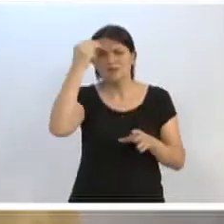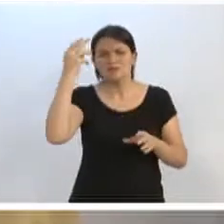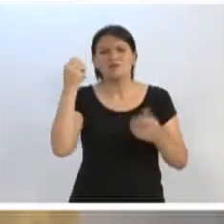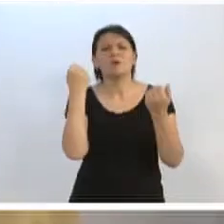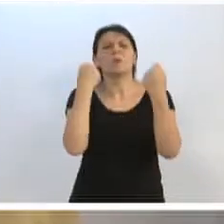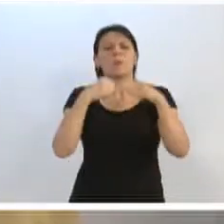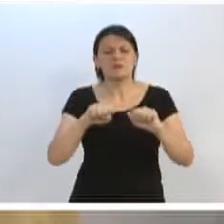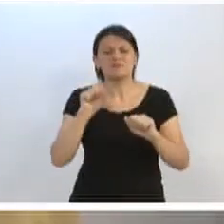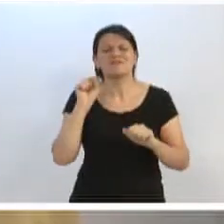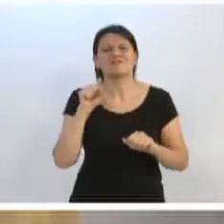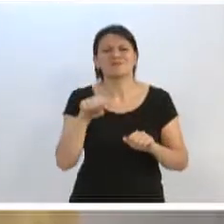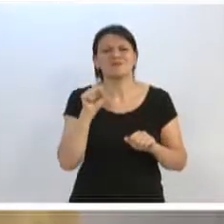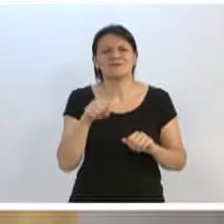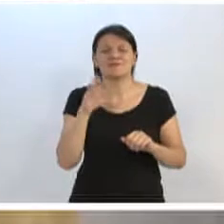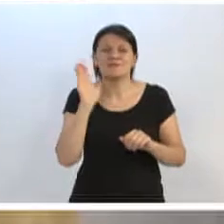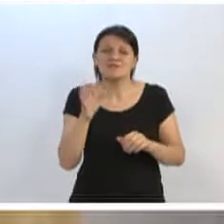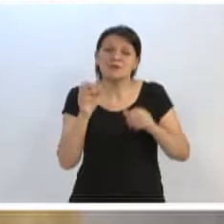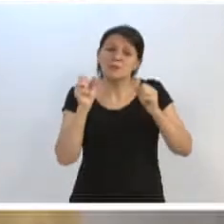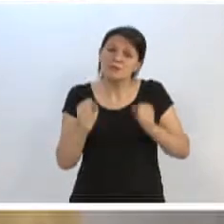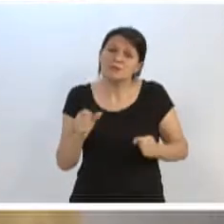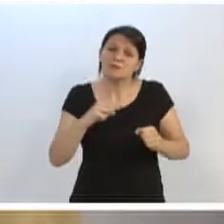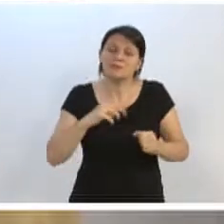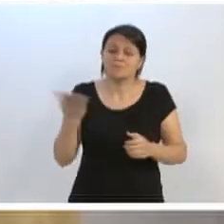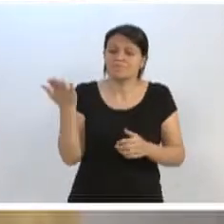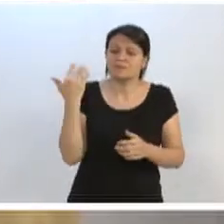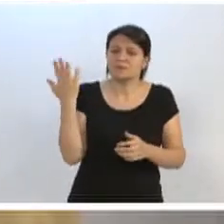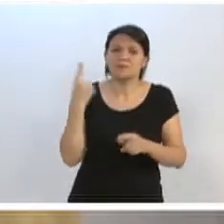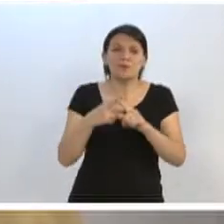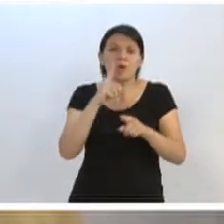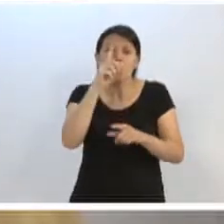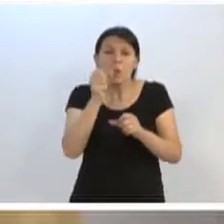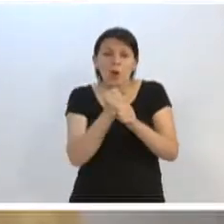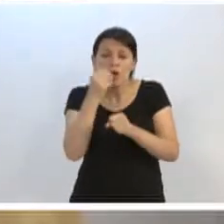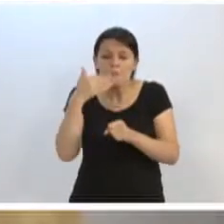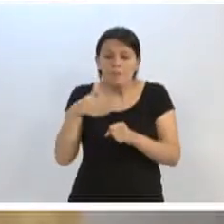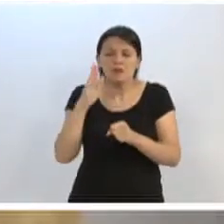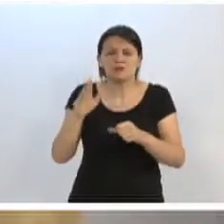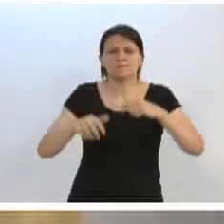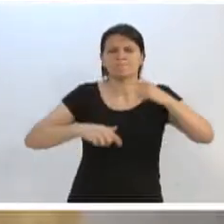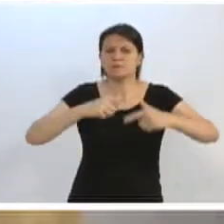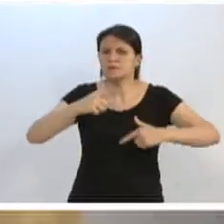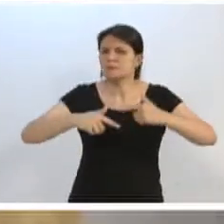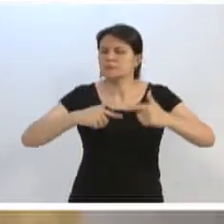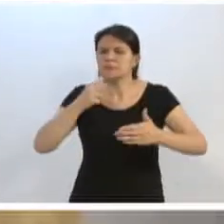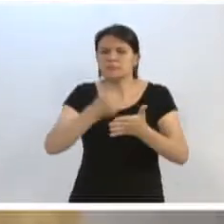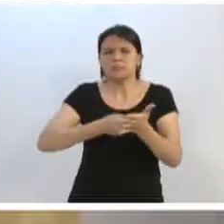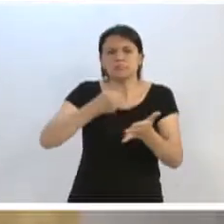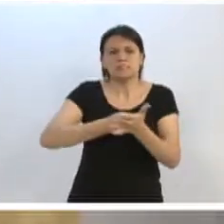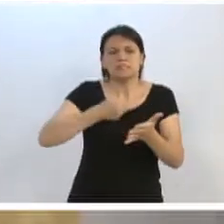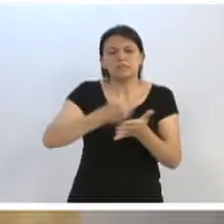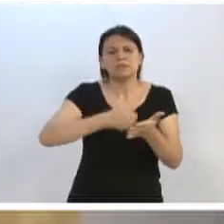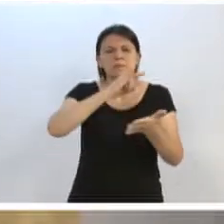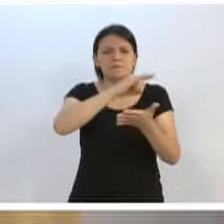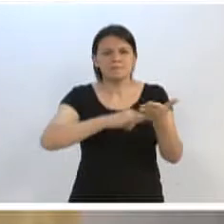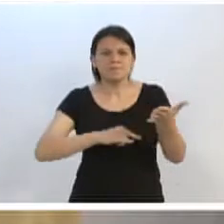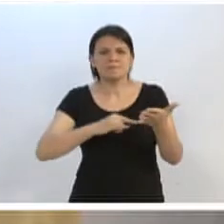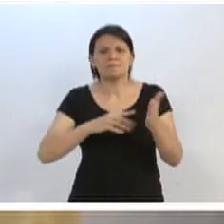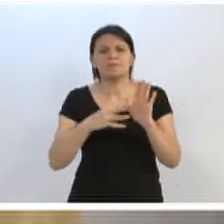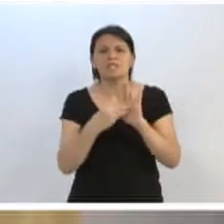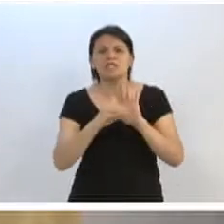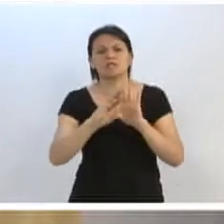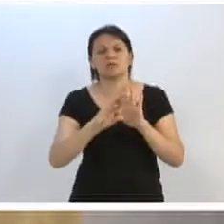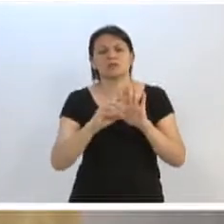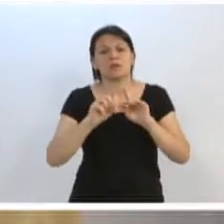possível, sim, o que a gente já poderia ter tido. Porque eu estou há um ano e meio nessa casa, brigando, indicação, requerimento, um monte de situação. A gente